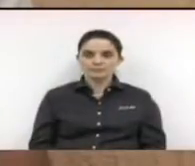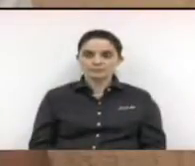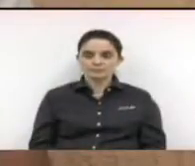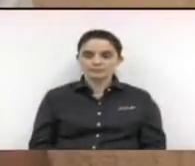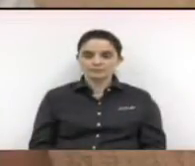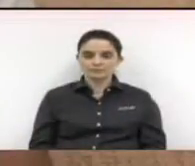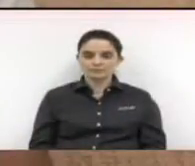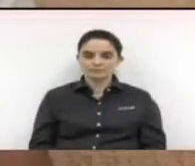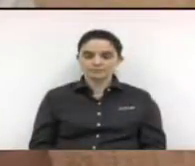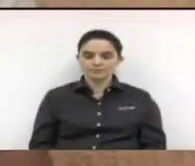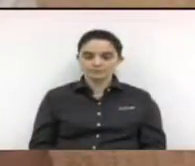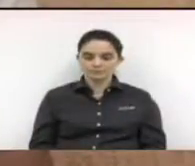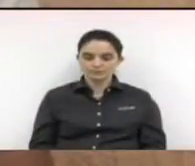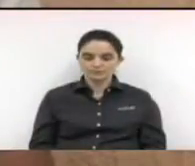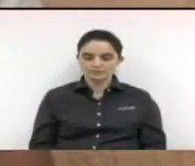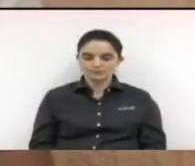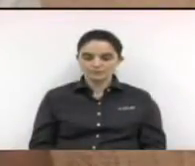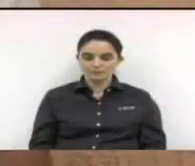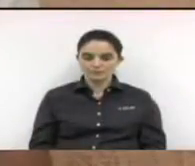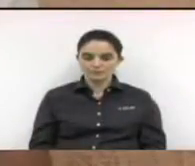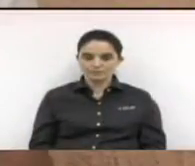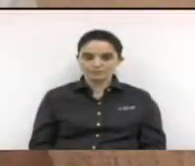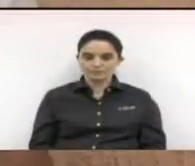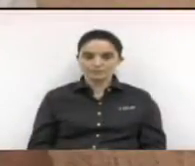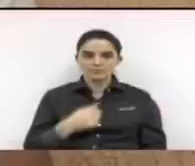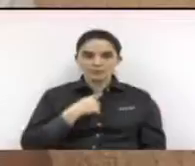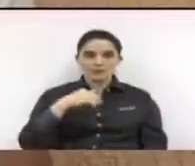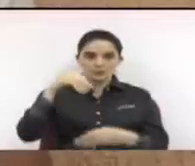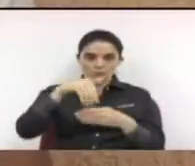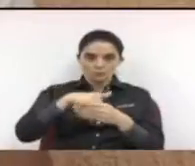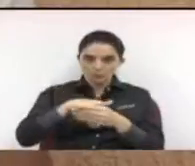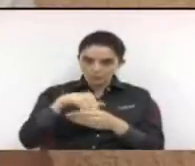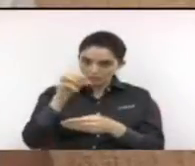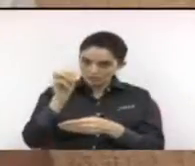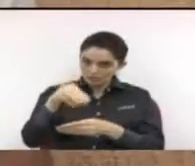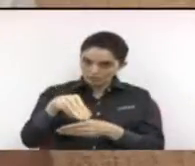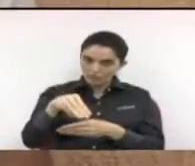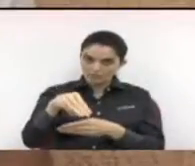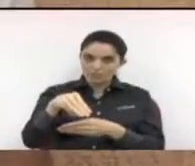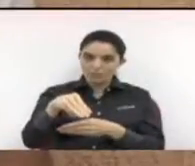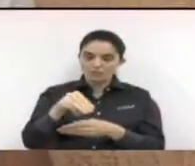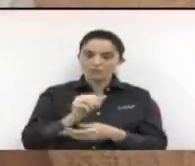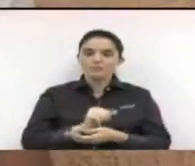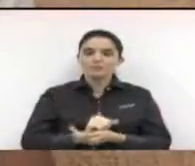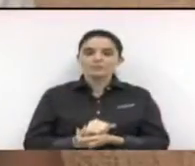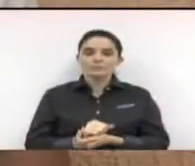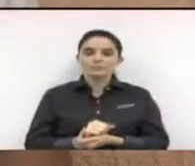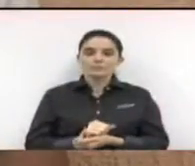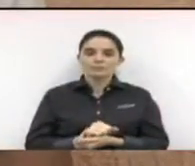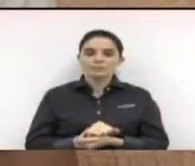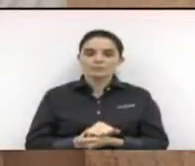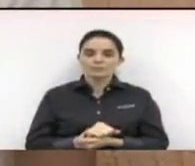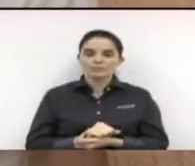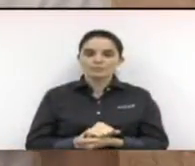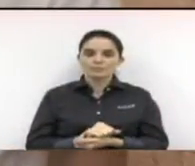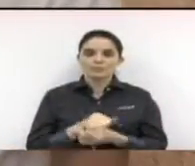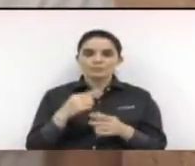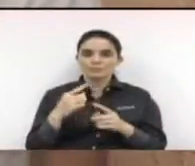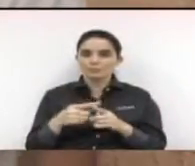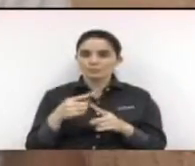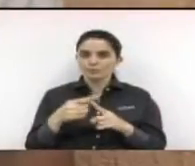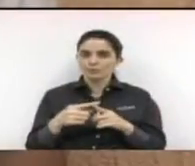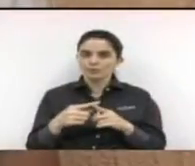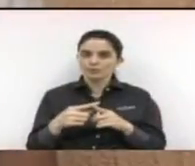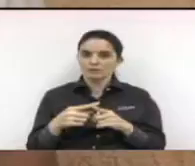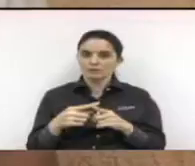Pessoal, eu queria dizer aqui que votei favorável a essa moção porque só